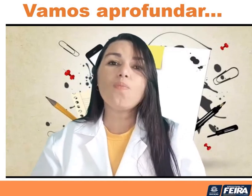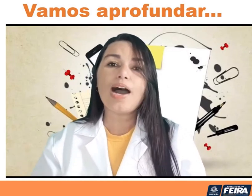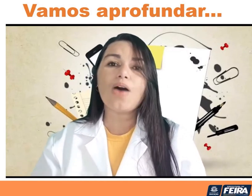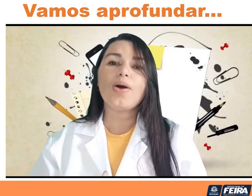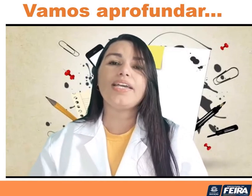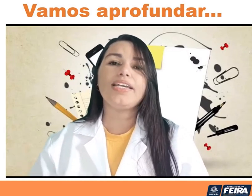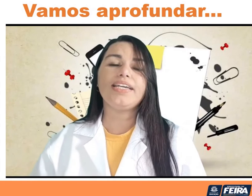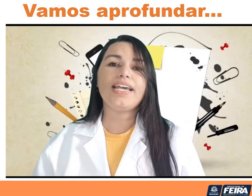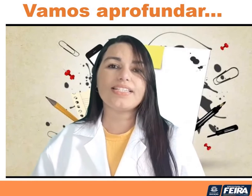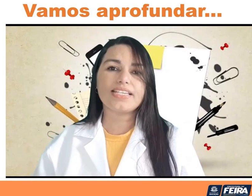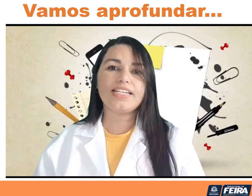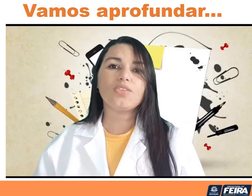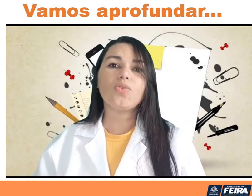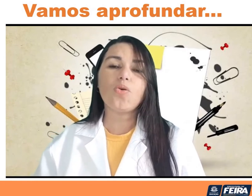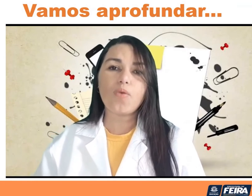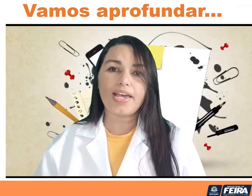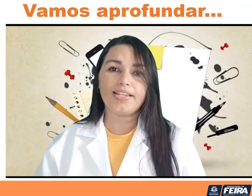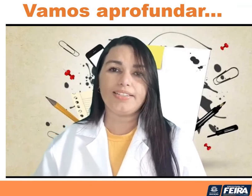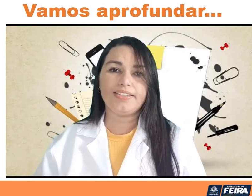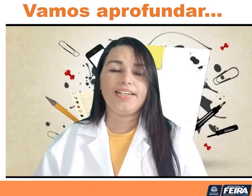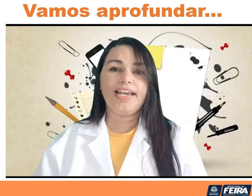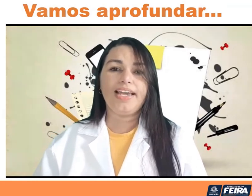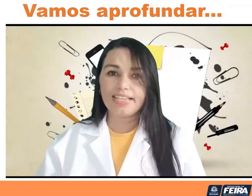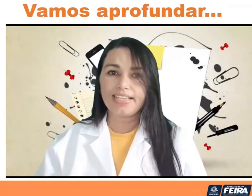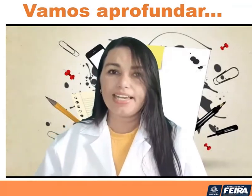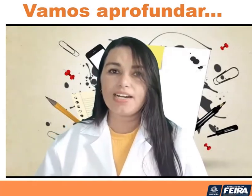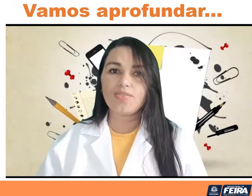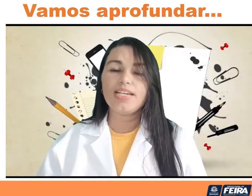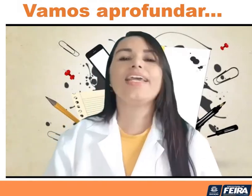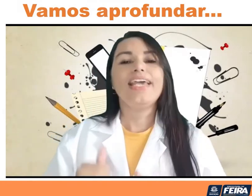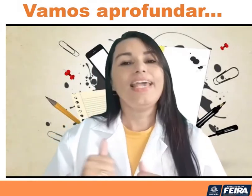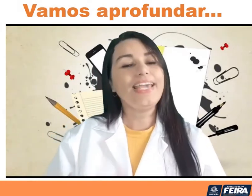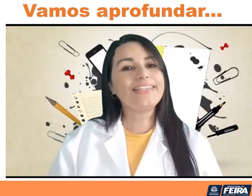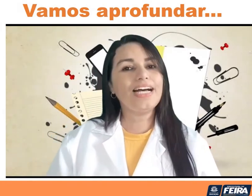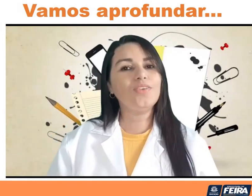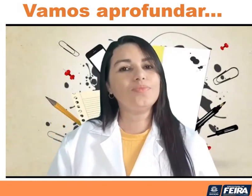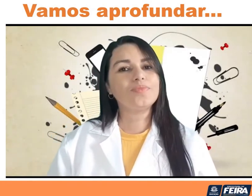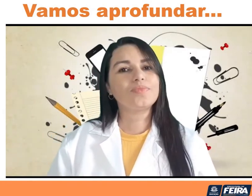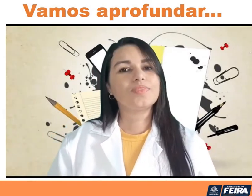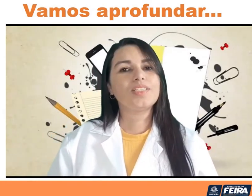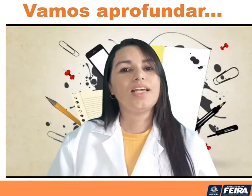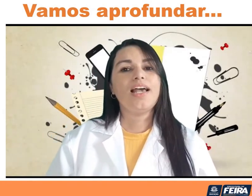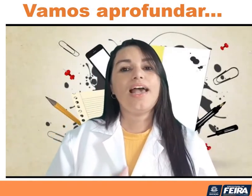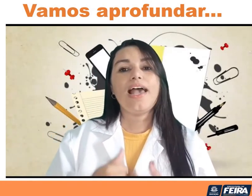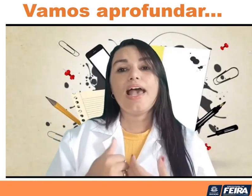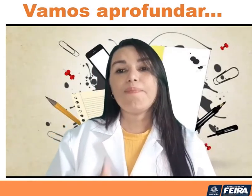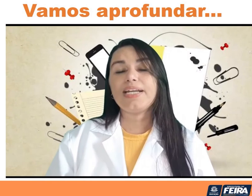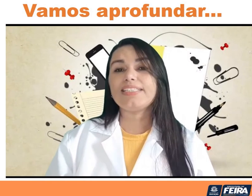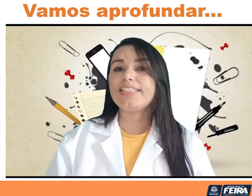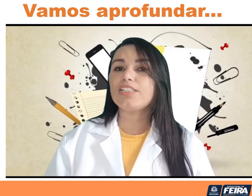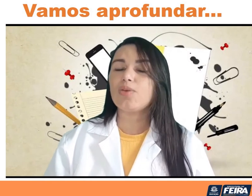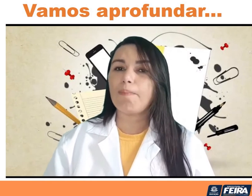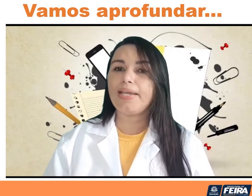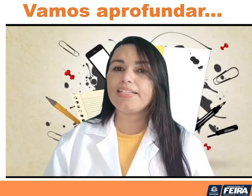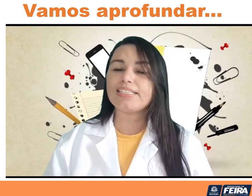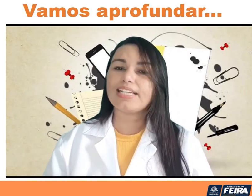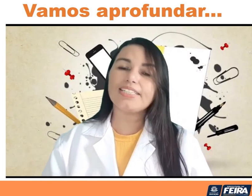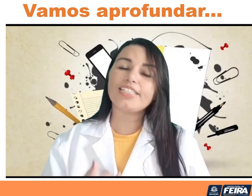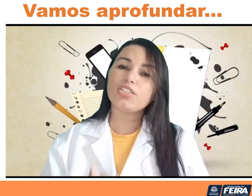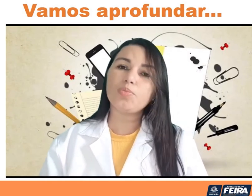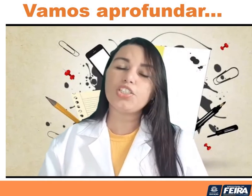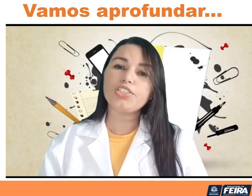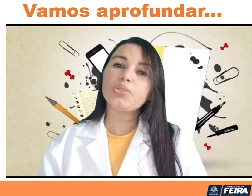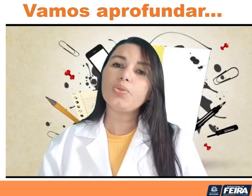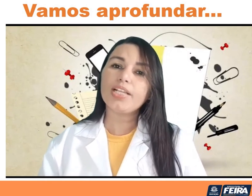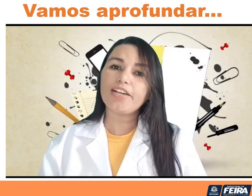seria o mal aí escrito com L. Entenderam? Então, é preciso apenas